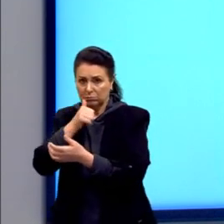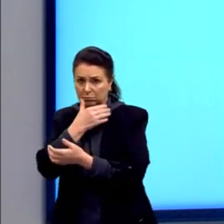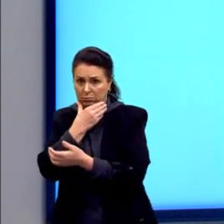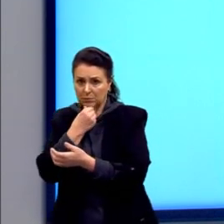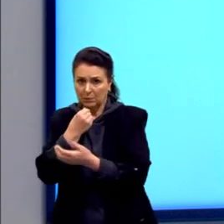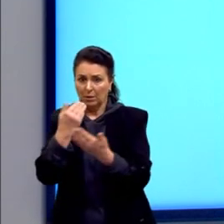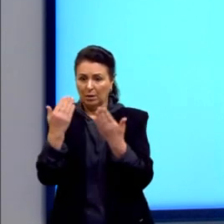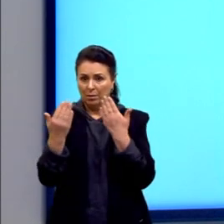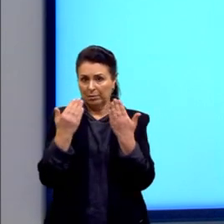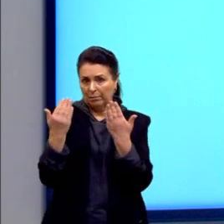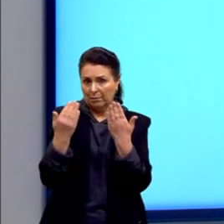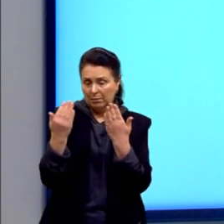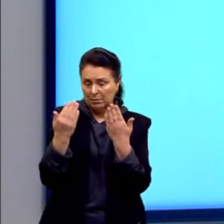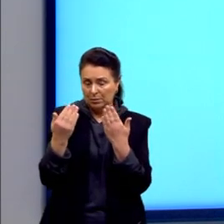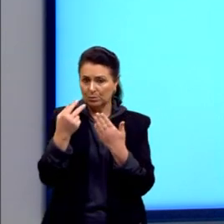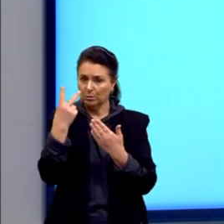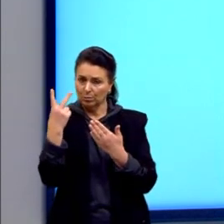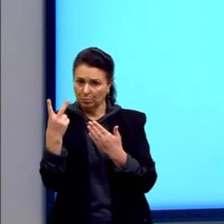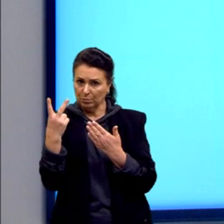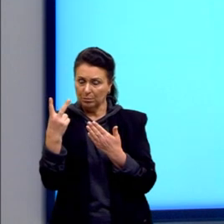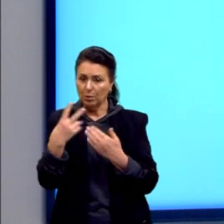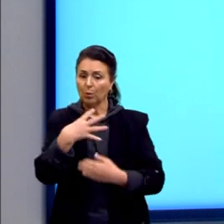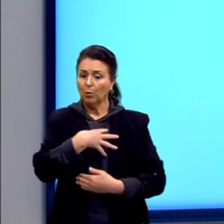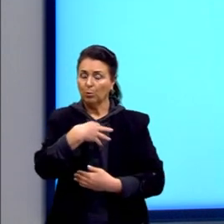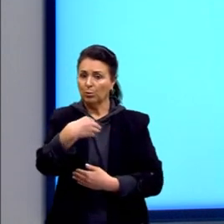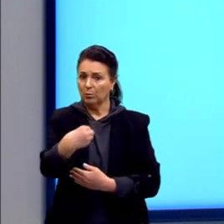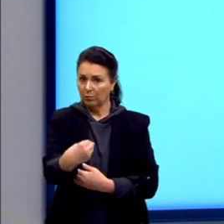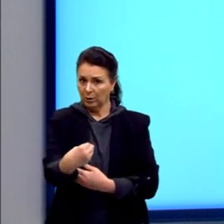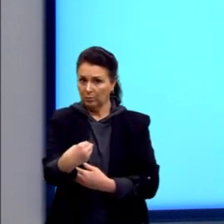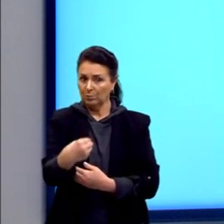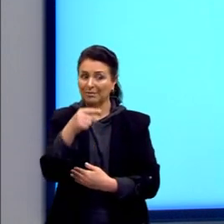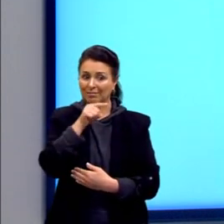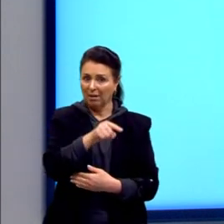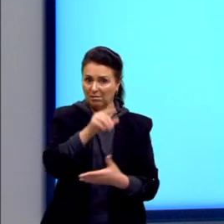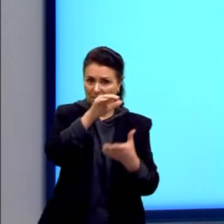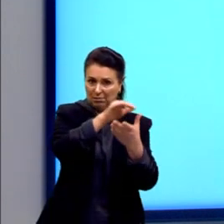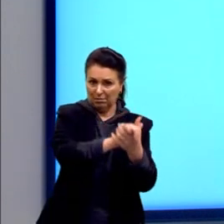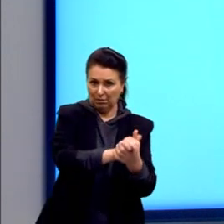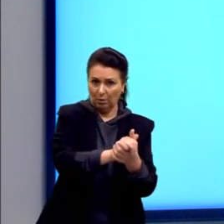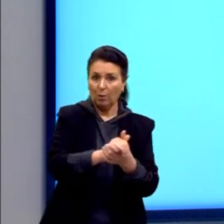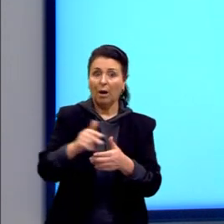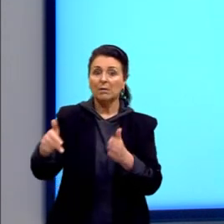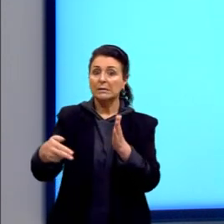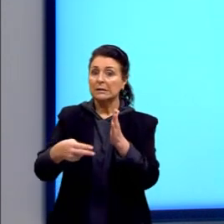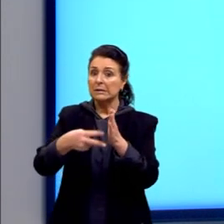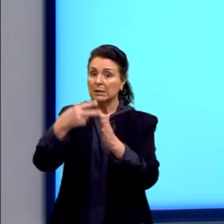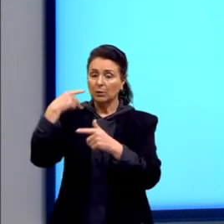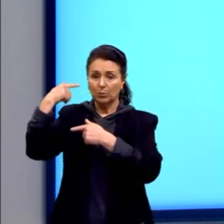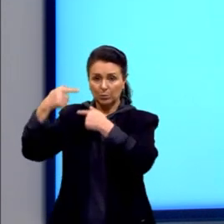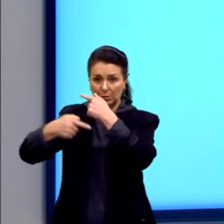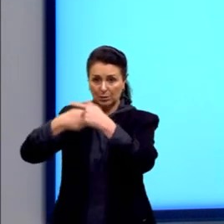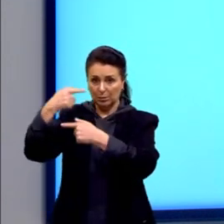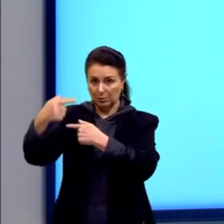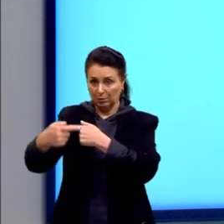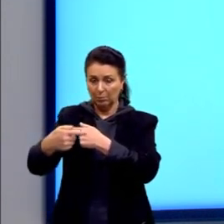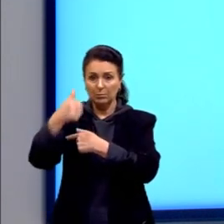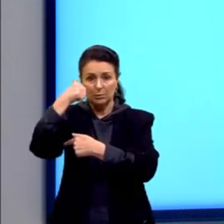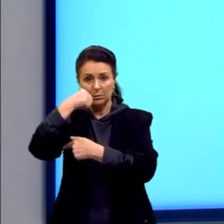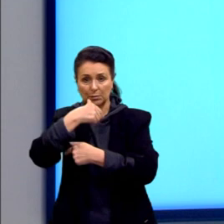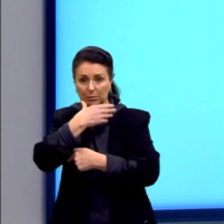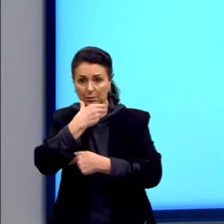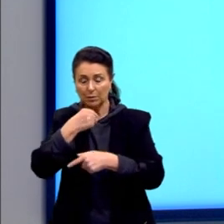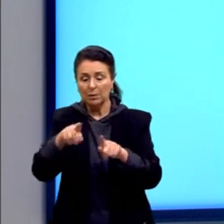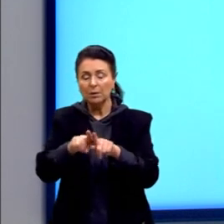análise de dois casais. Aí, os filhos desse casal, a segunda geração, filhos e filhas, e os